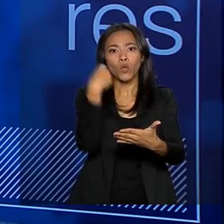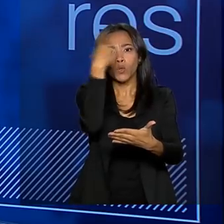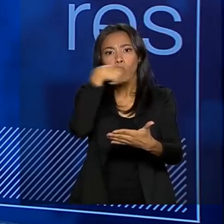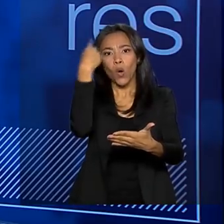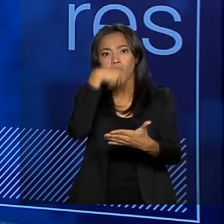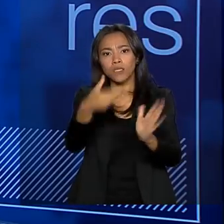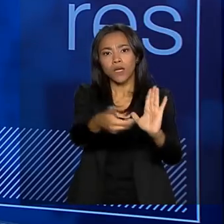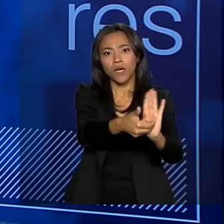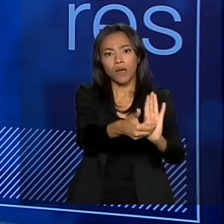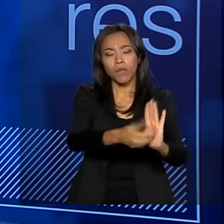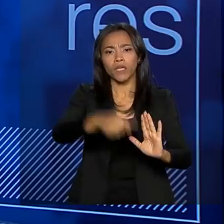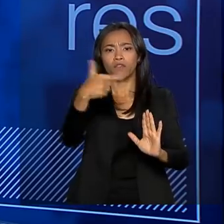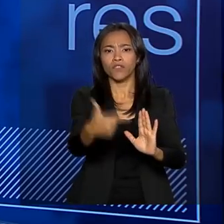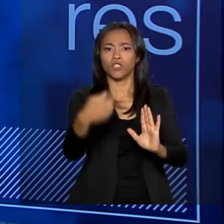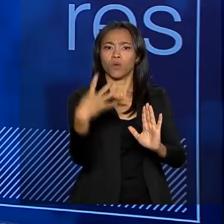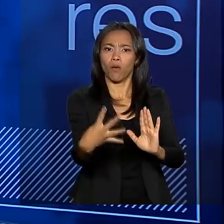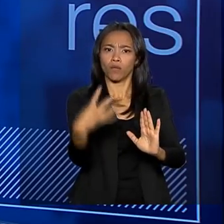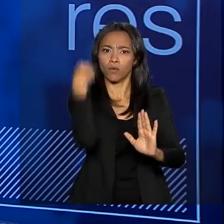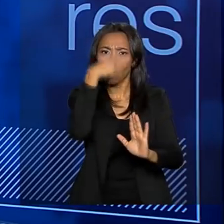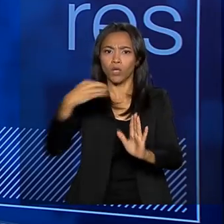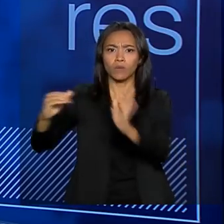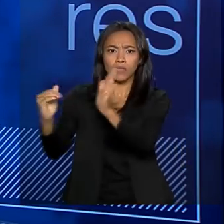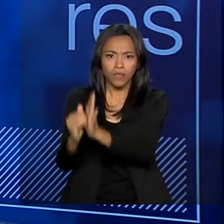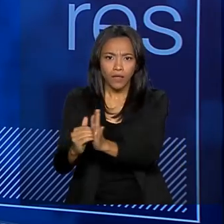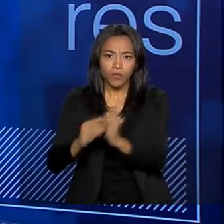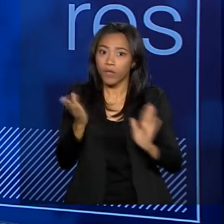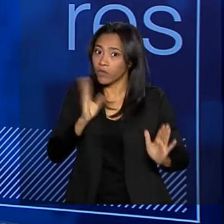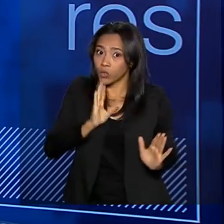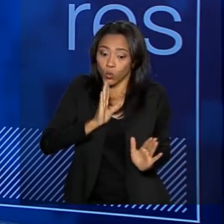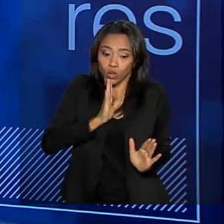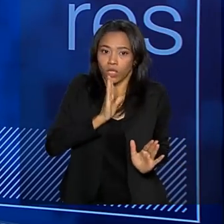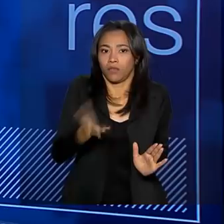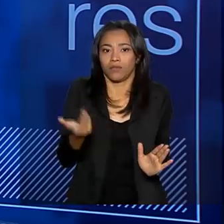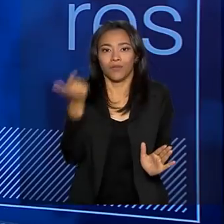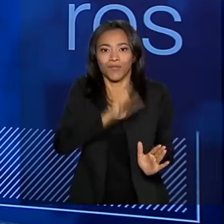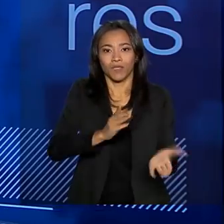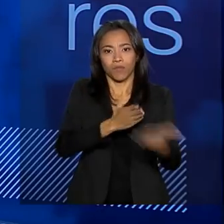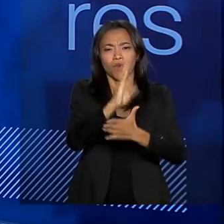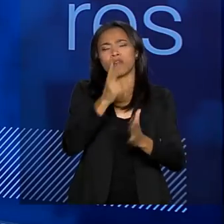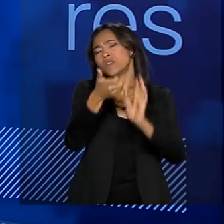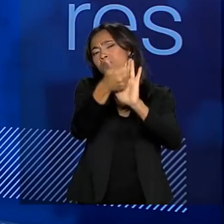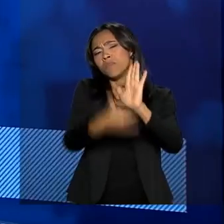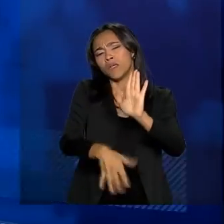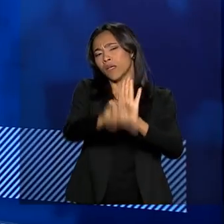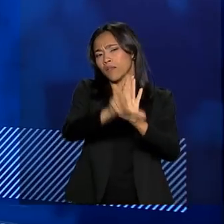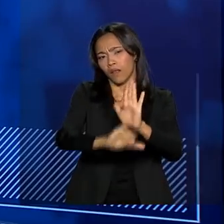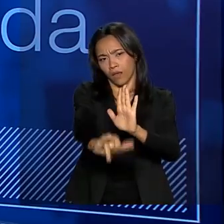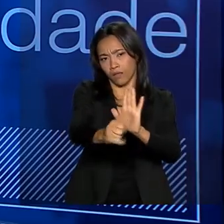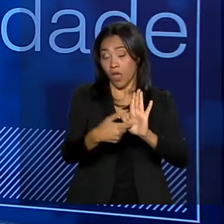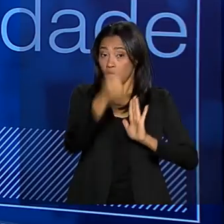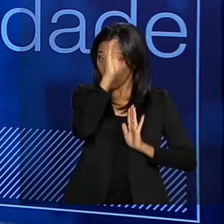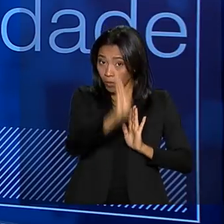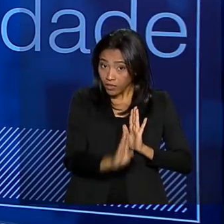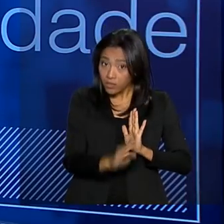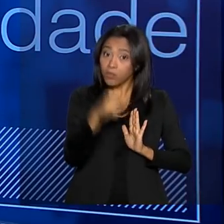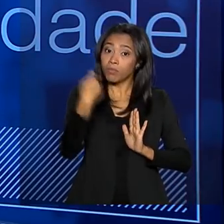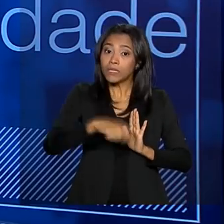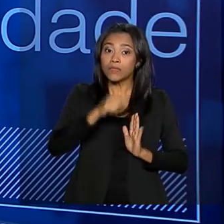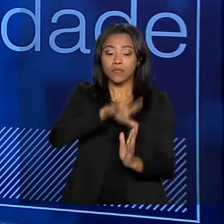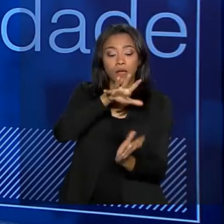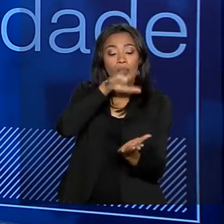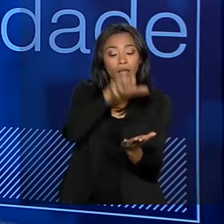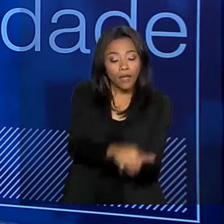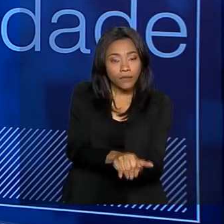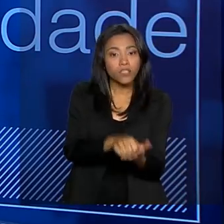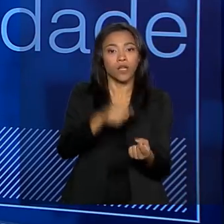Câmara e em 24 horas no Senado? Tamanha necessidade. O que diz essa lei? No Brasil, agora, vai ser obrigada a notificação